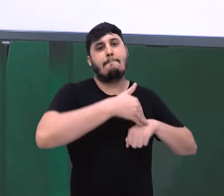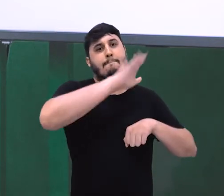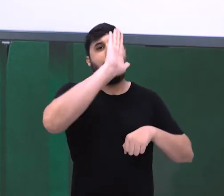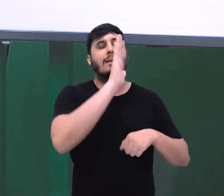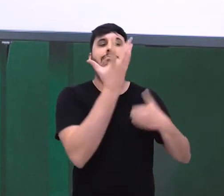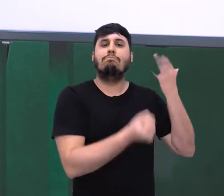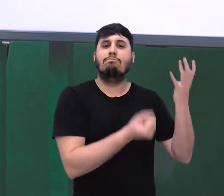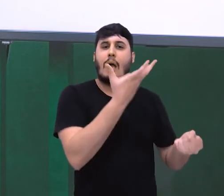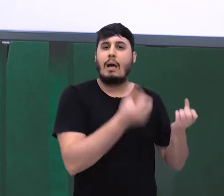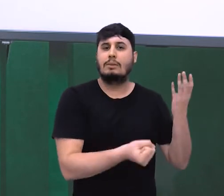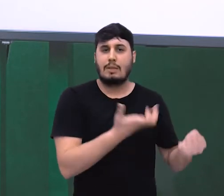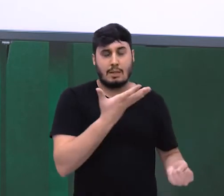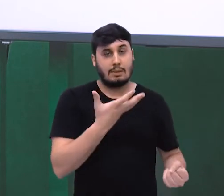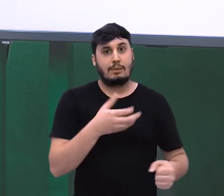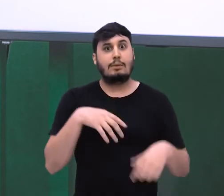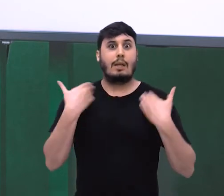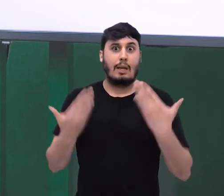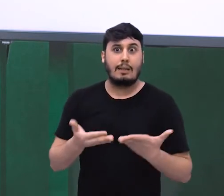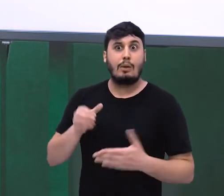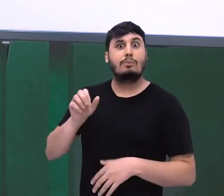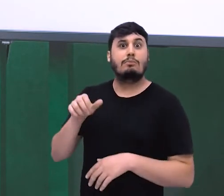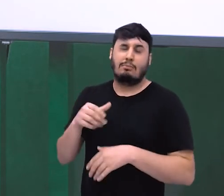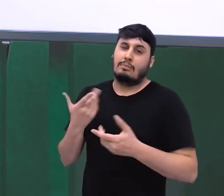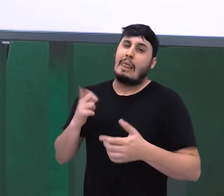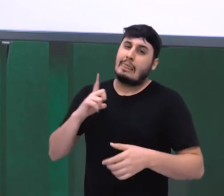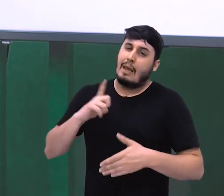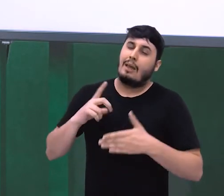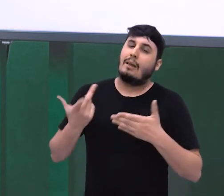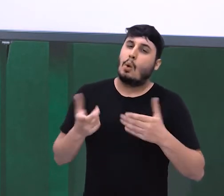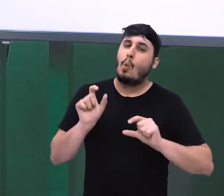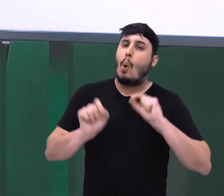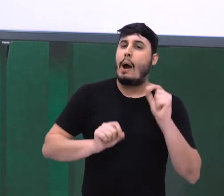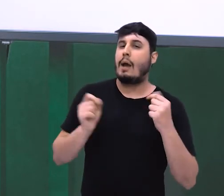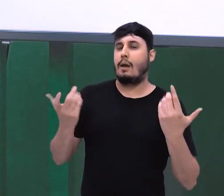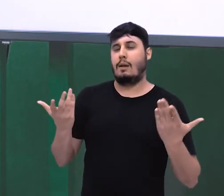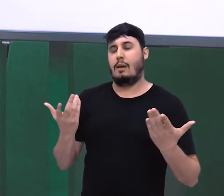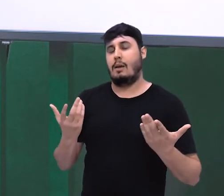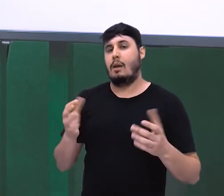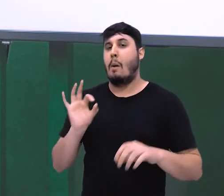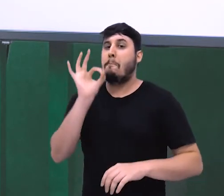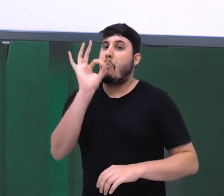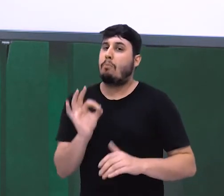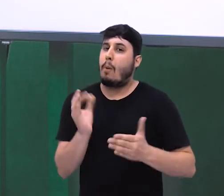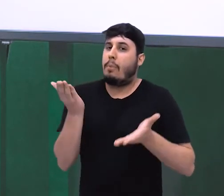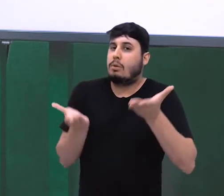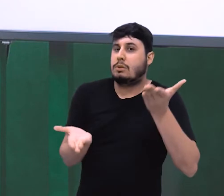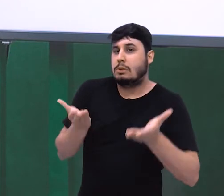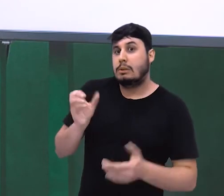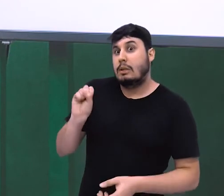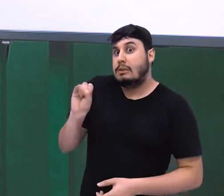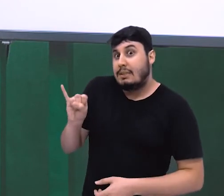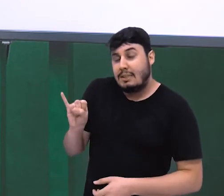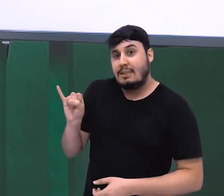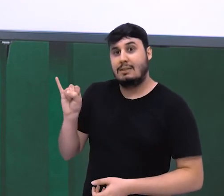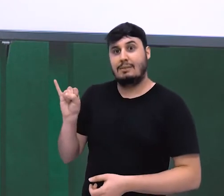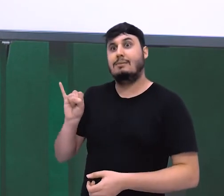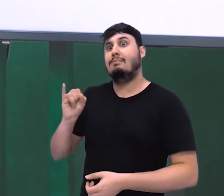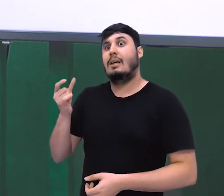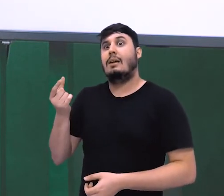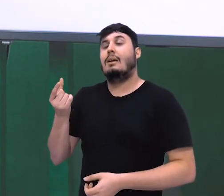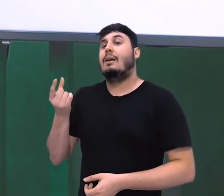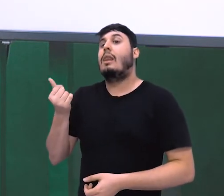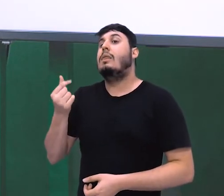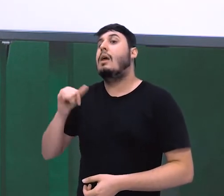os impostos. Então, eu tenho aí, geralmente, duas informações que caminham no mesmo patamar.